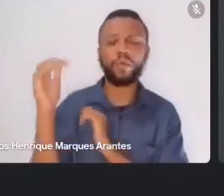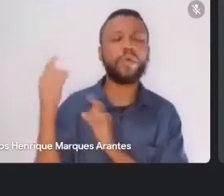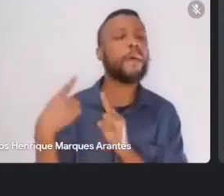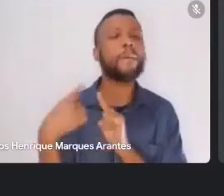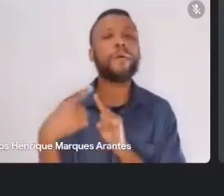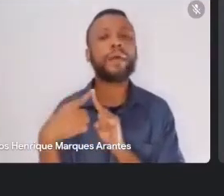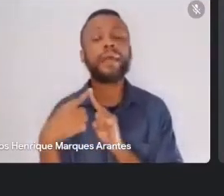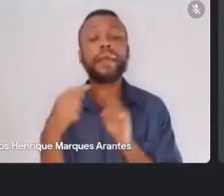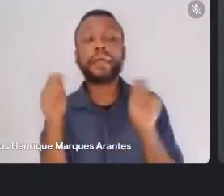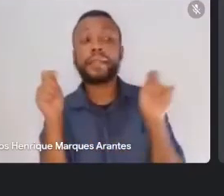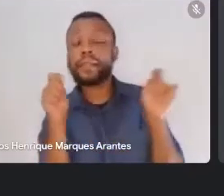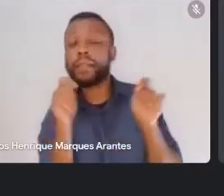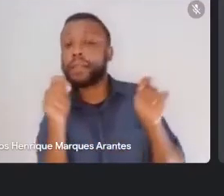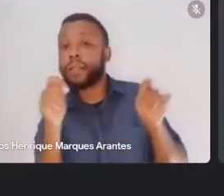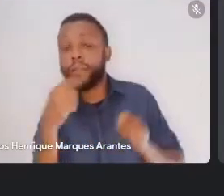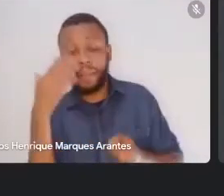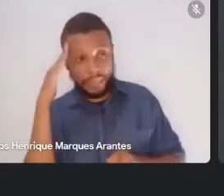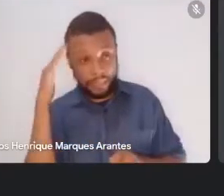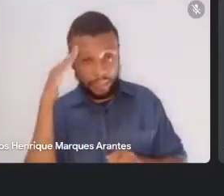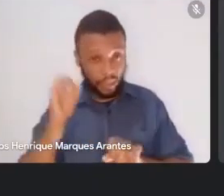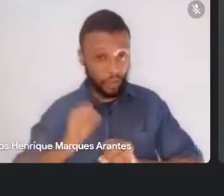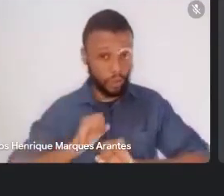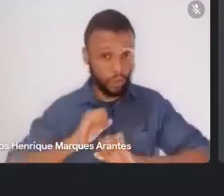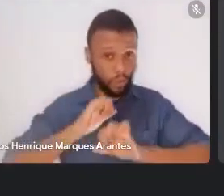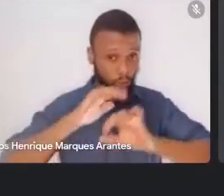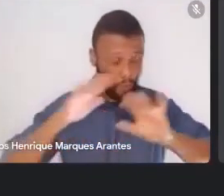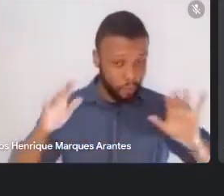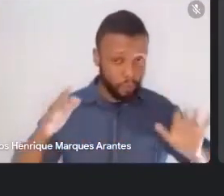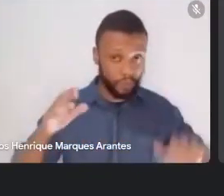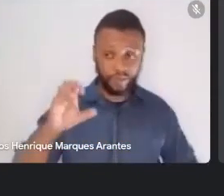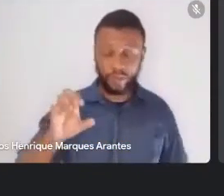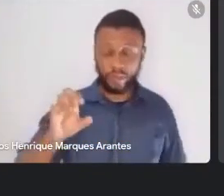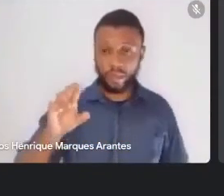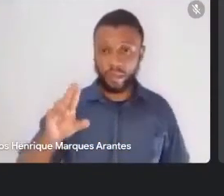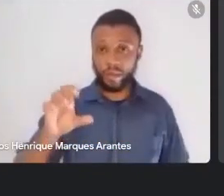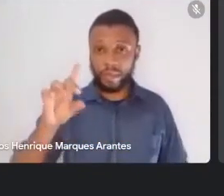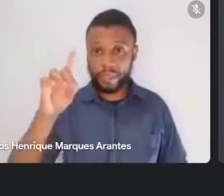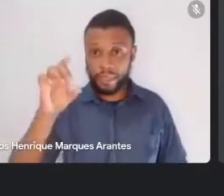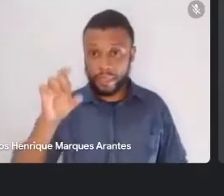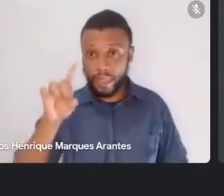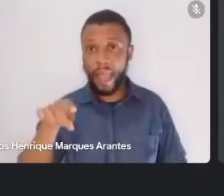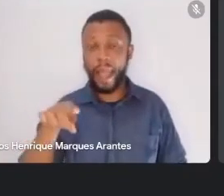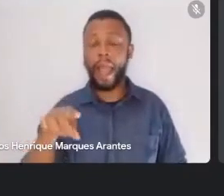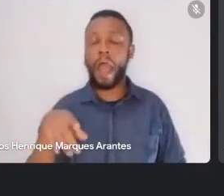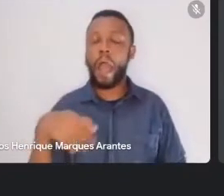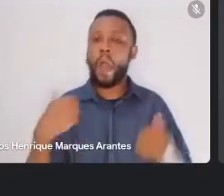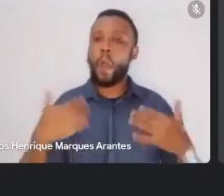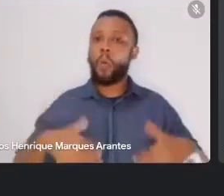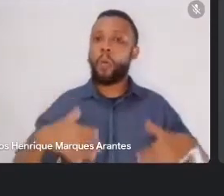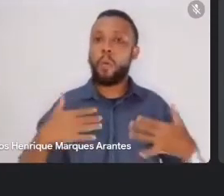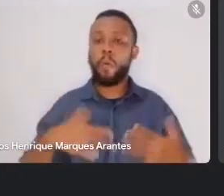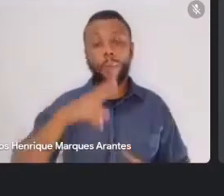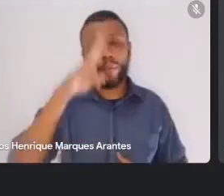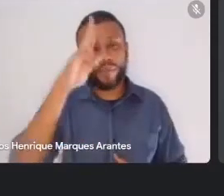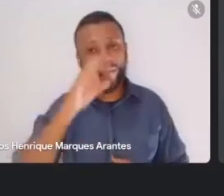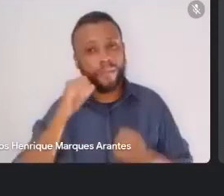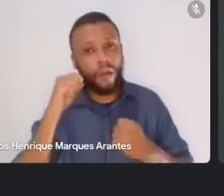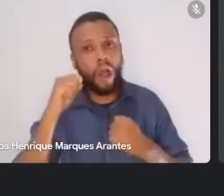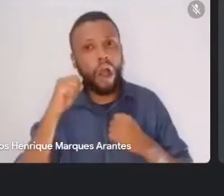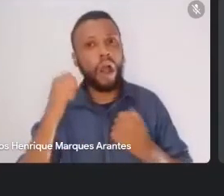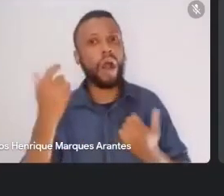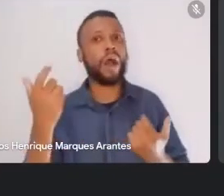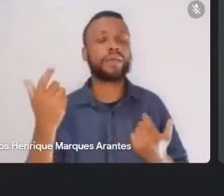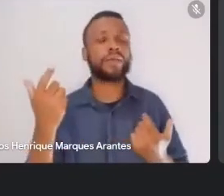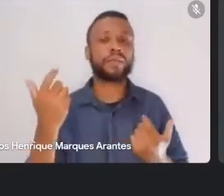estou entendendo aí, Euclides é muito corpo, é muito cartografia, como dizia Deleuze, é